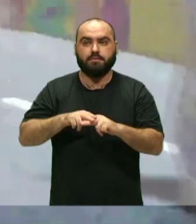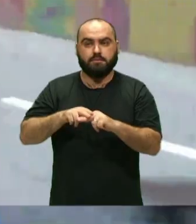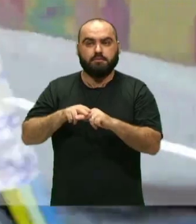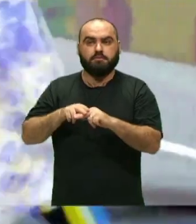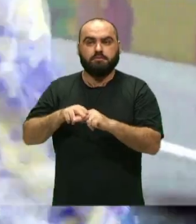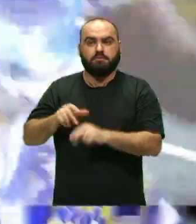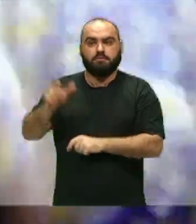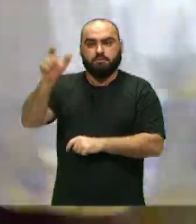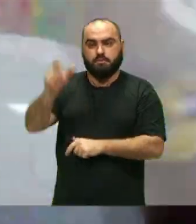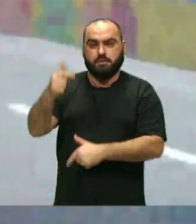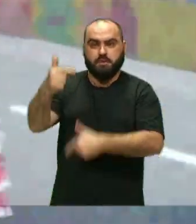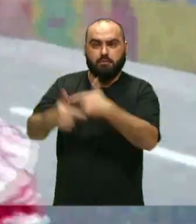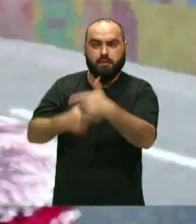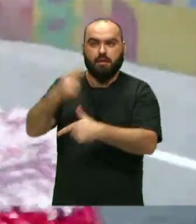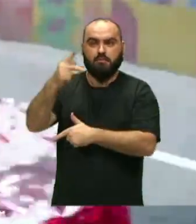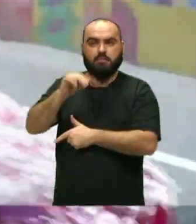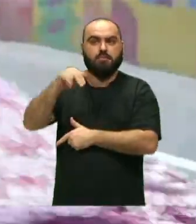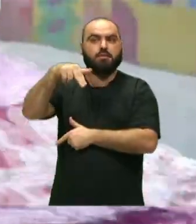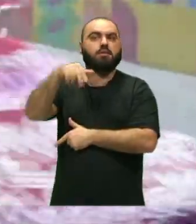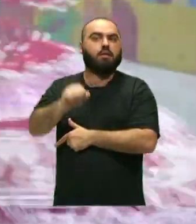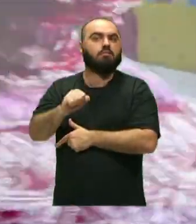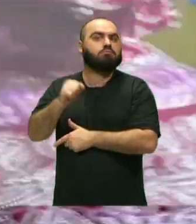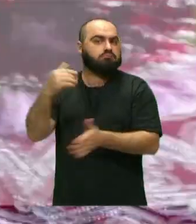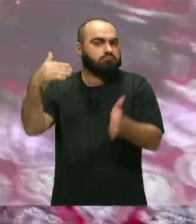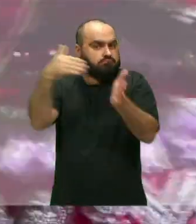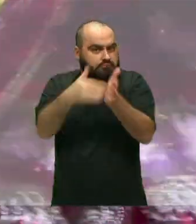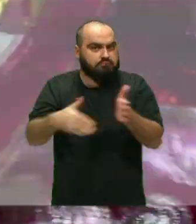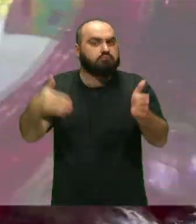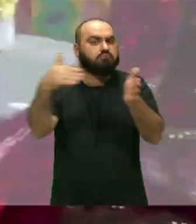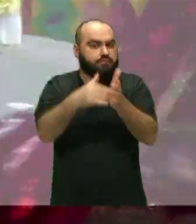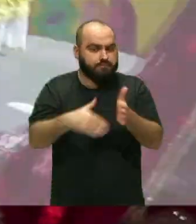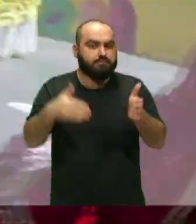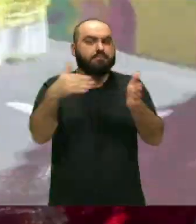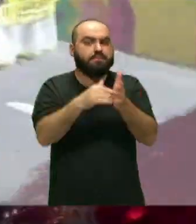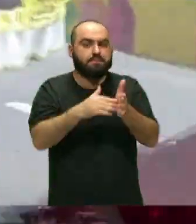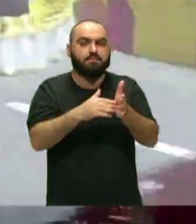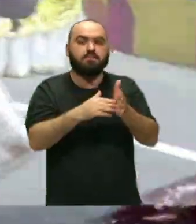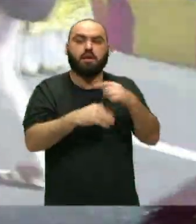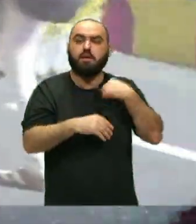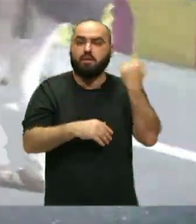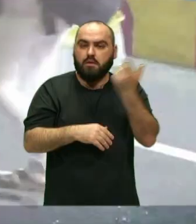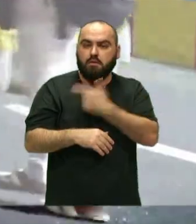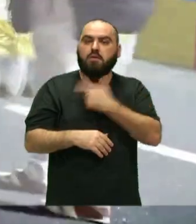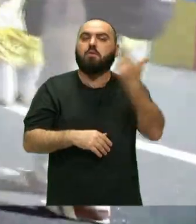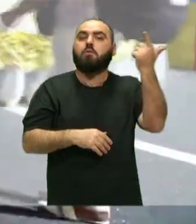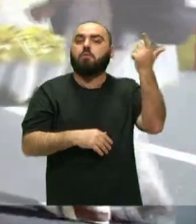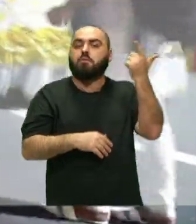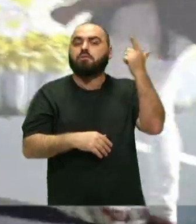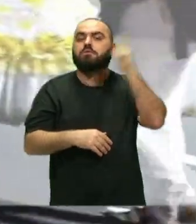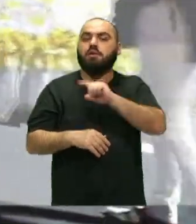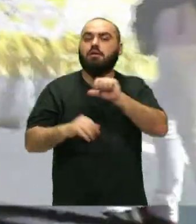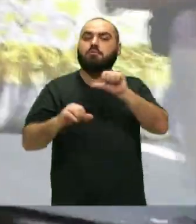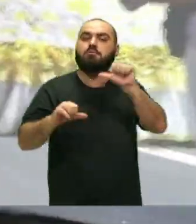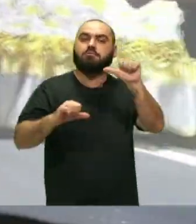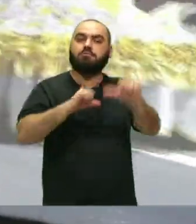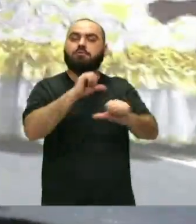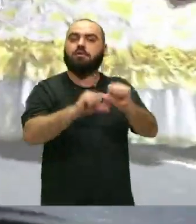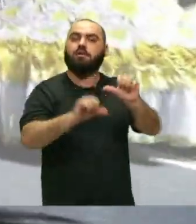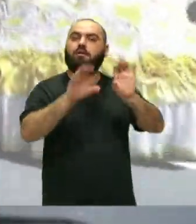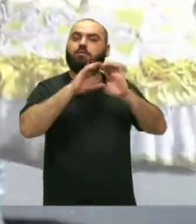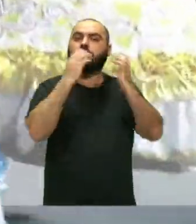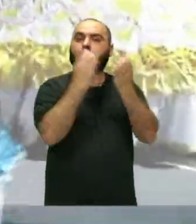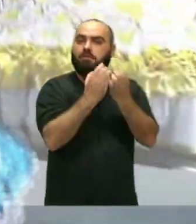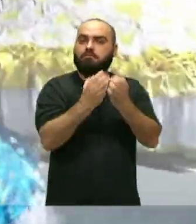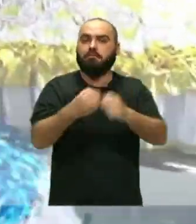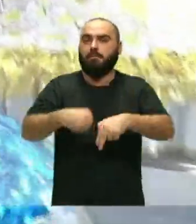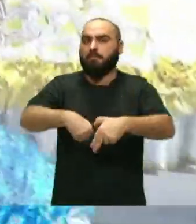Maracatu Encanto do Pina com muita resistência e a gente vem conseguindo fazer esse diferencial dentro da comunidade assim através do Maracatu